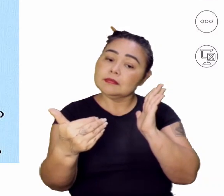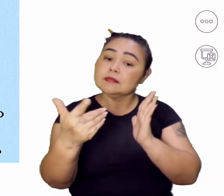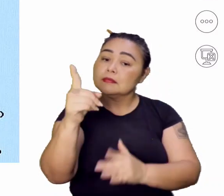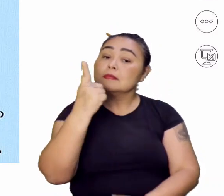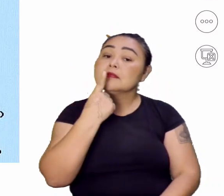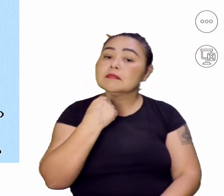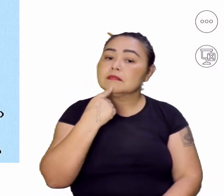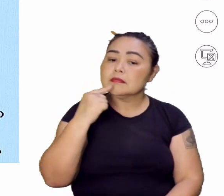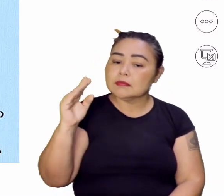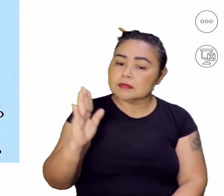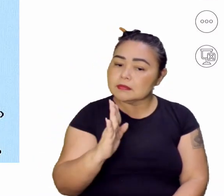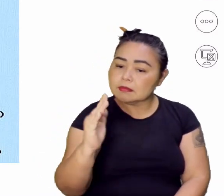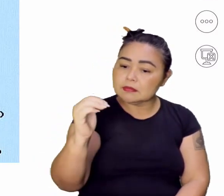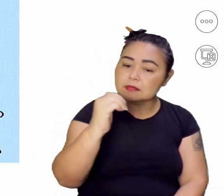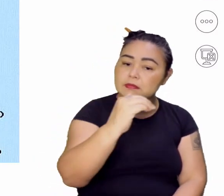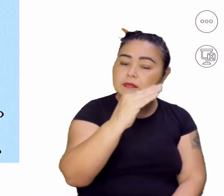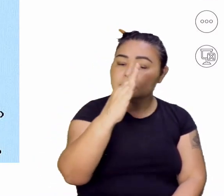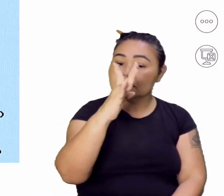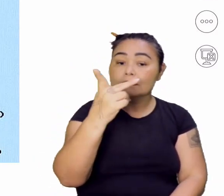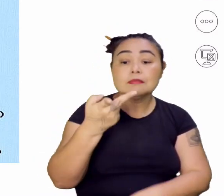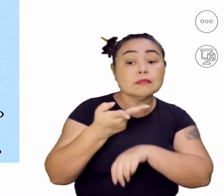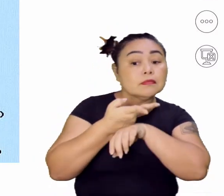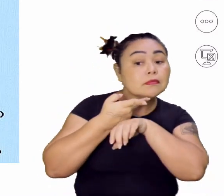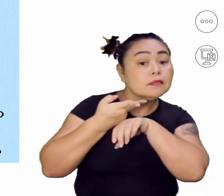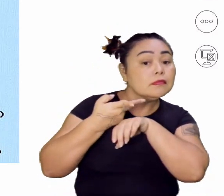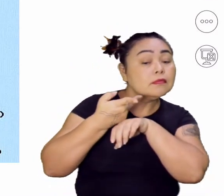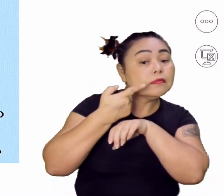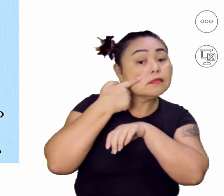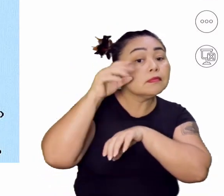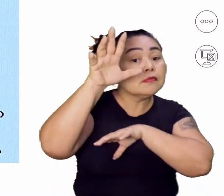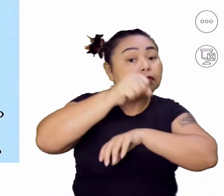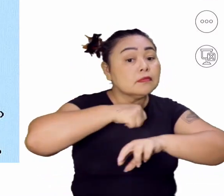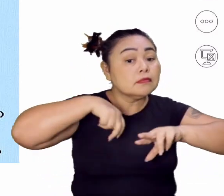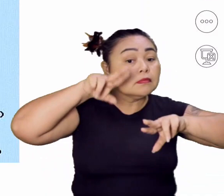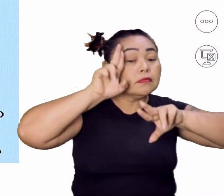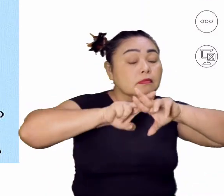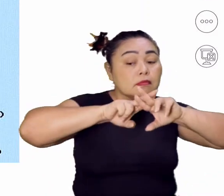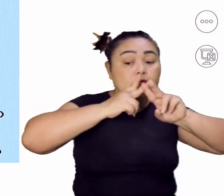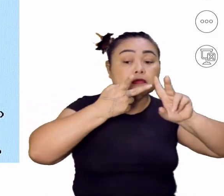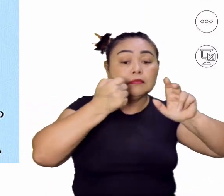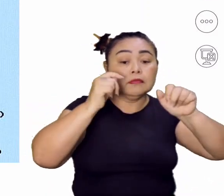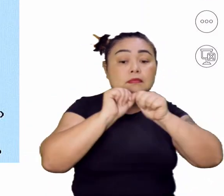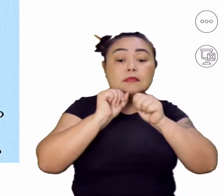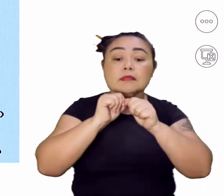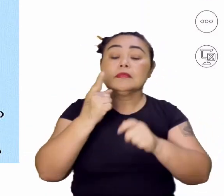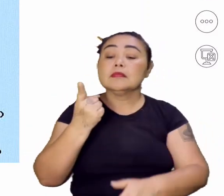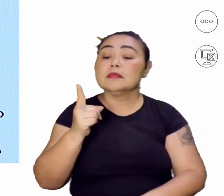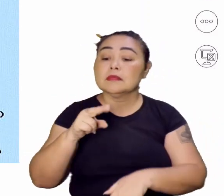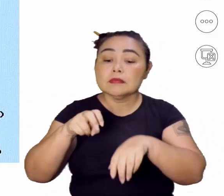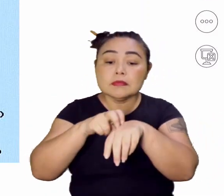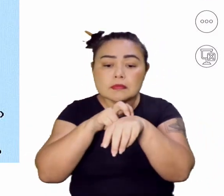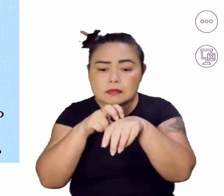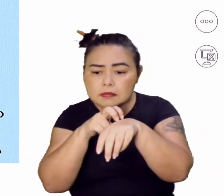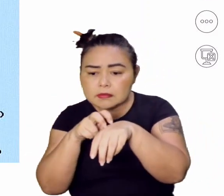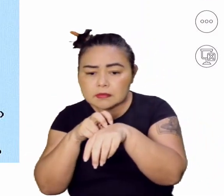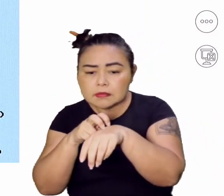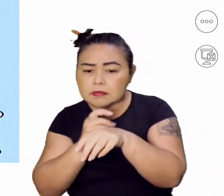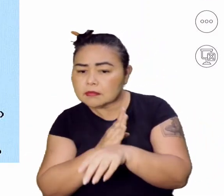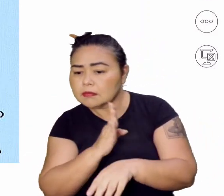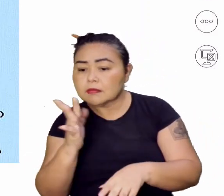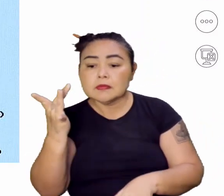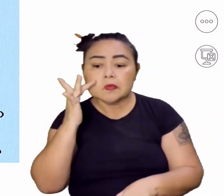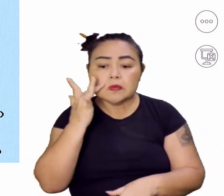é as entradas para caçar os índios, para aprisioná-los. O verde era a entrada de mineração,